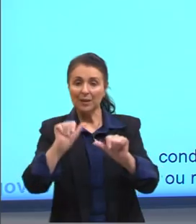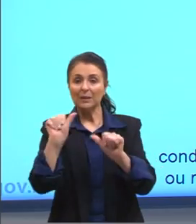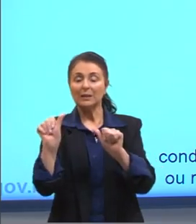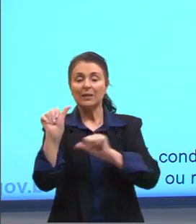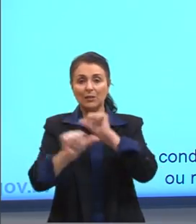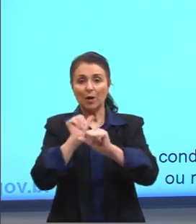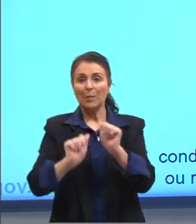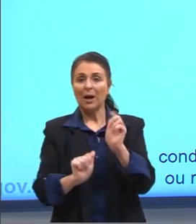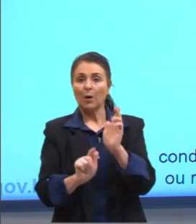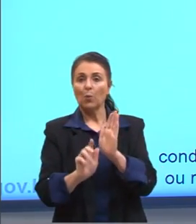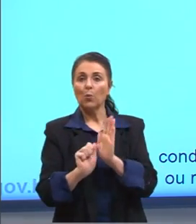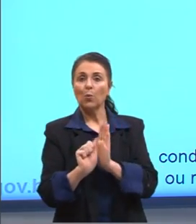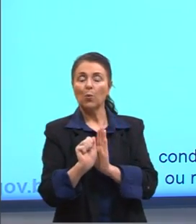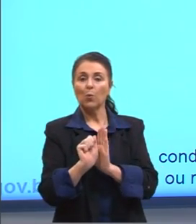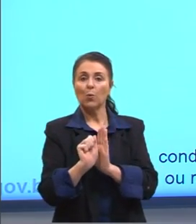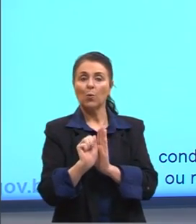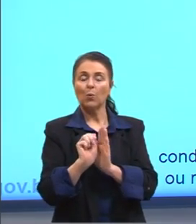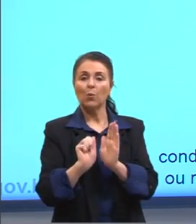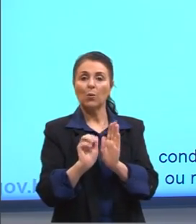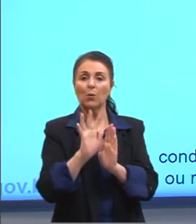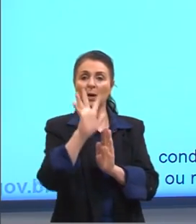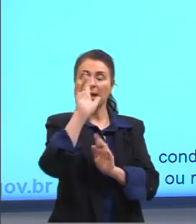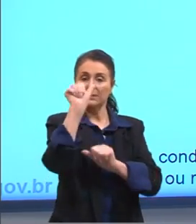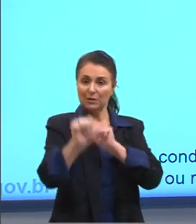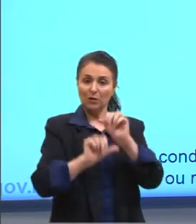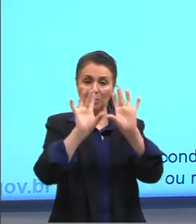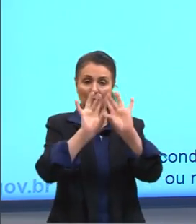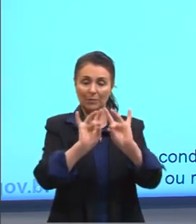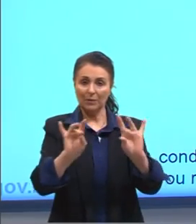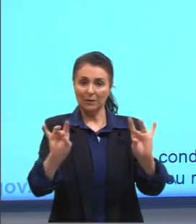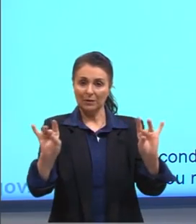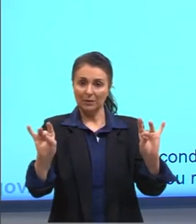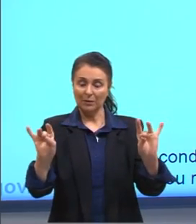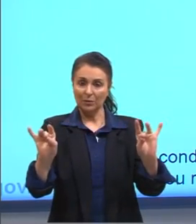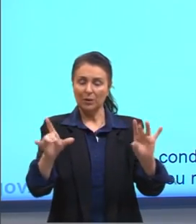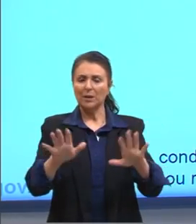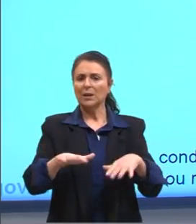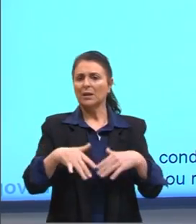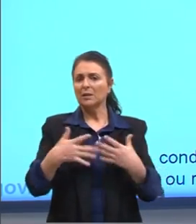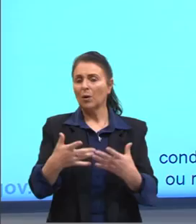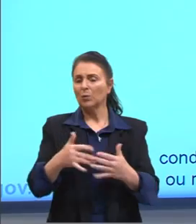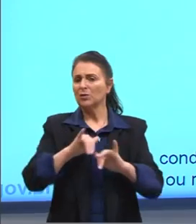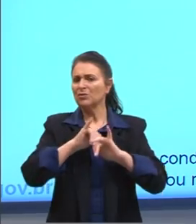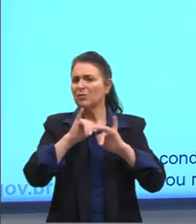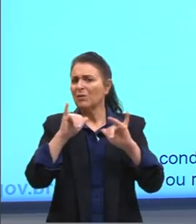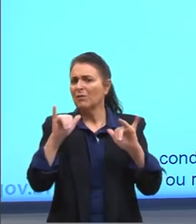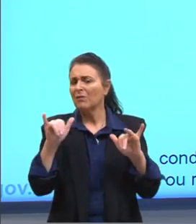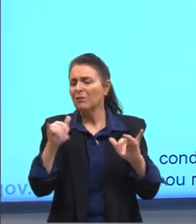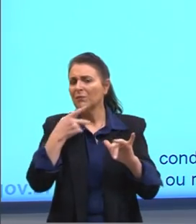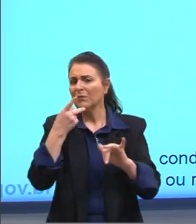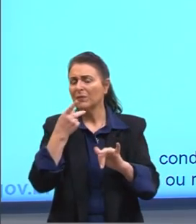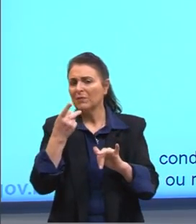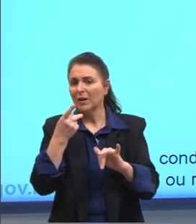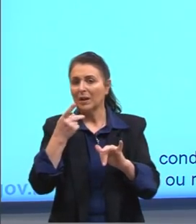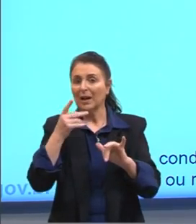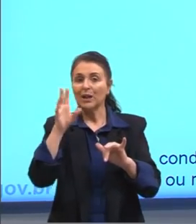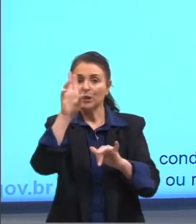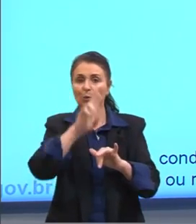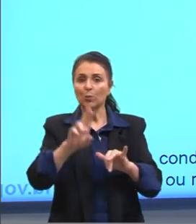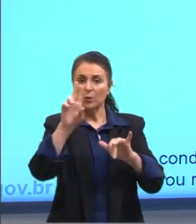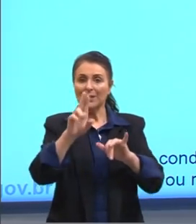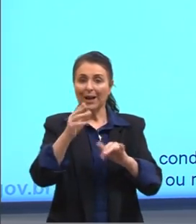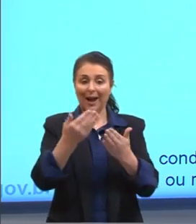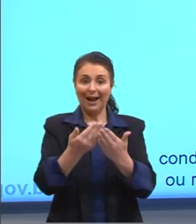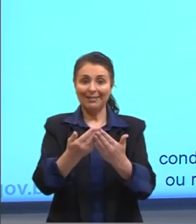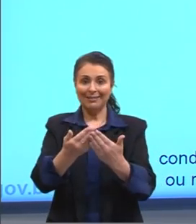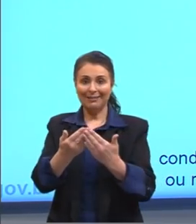E é importante essa troca de calor. Então, aquele costume que a gente tem, né? De colocar, às vezes, roupa pra secar